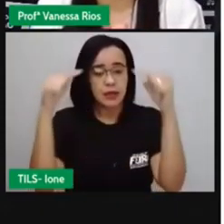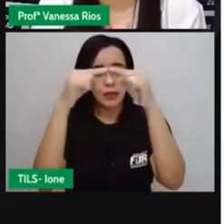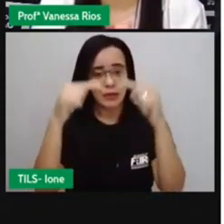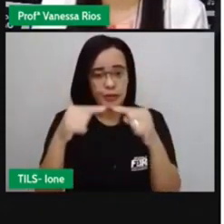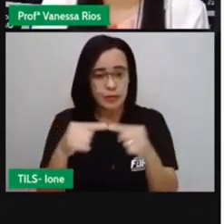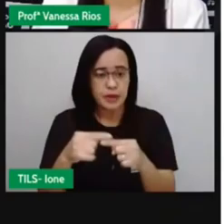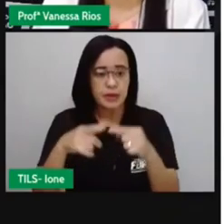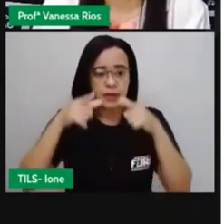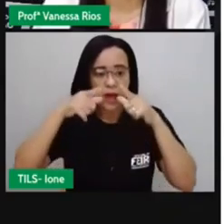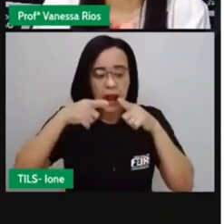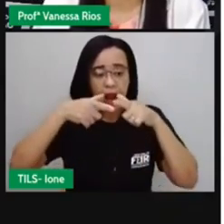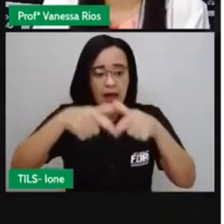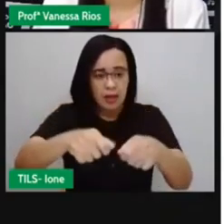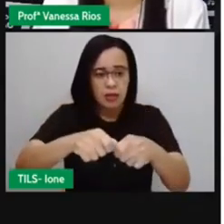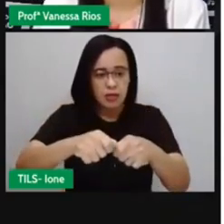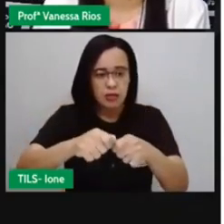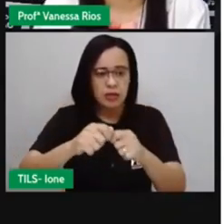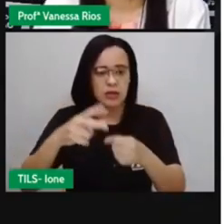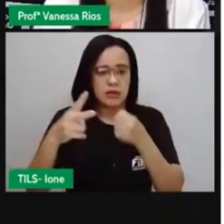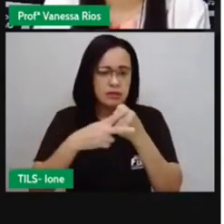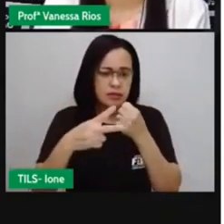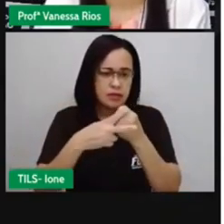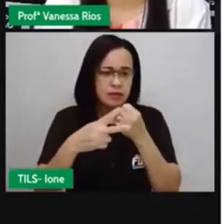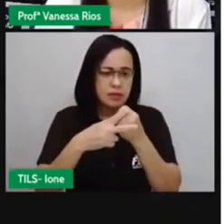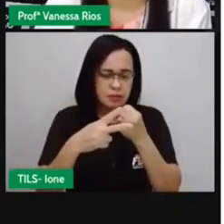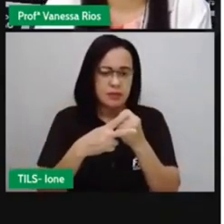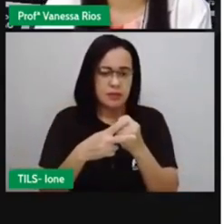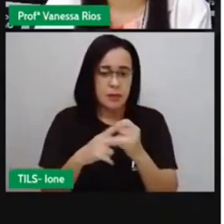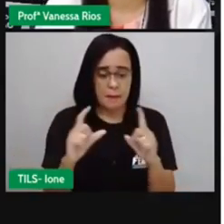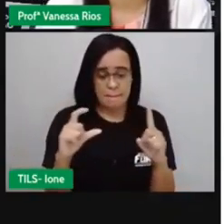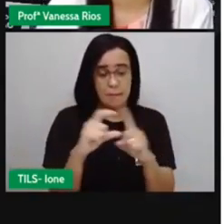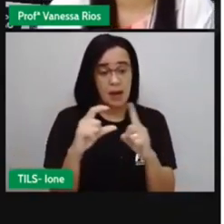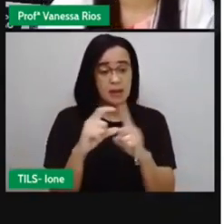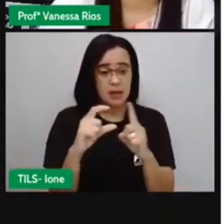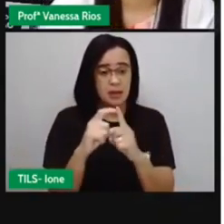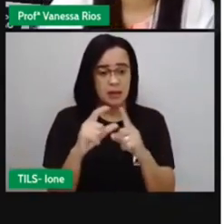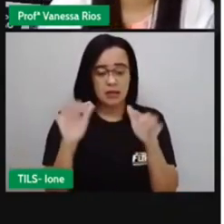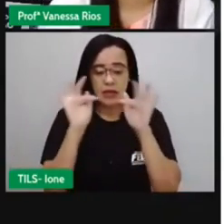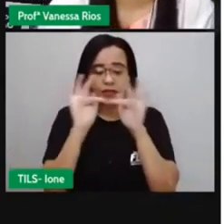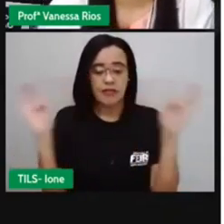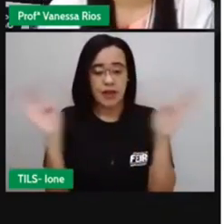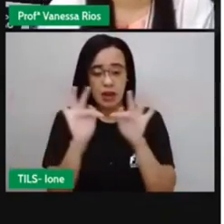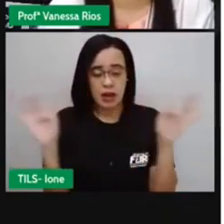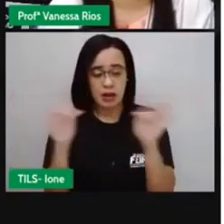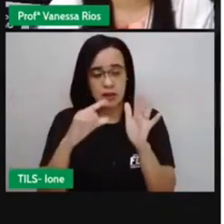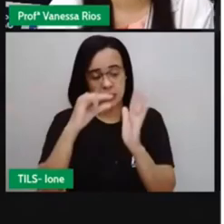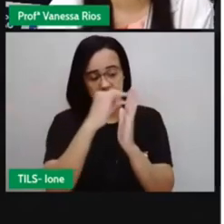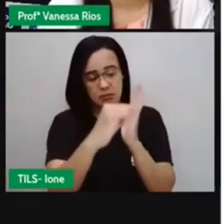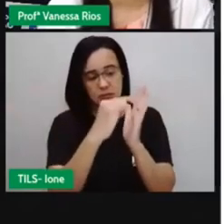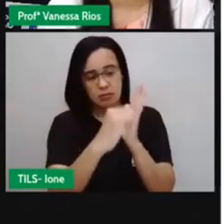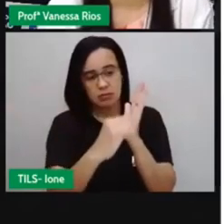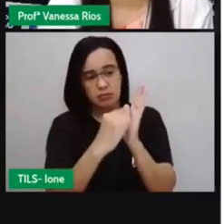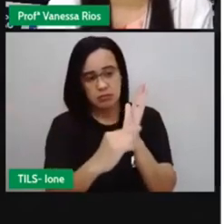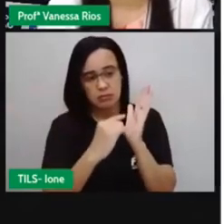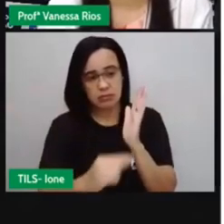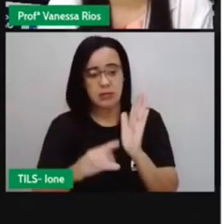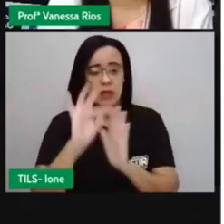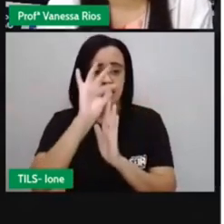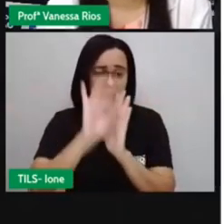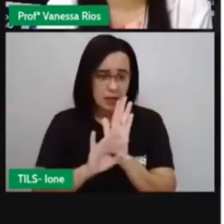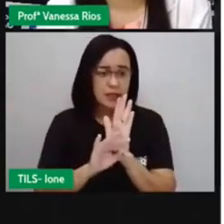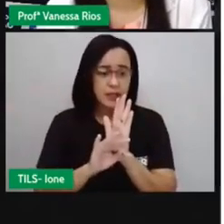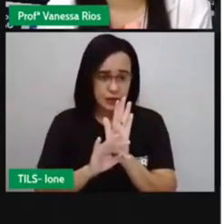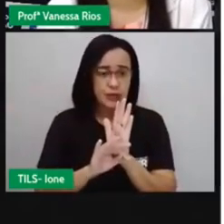formada aí pela junção das letras, das palavras, das frases, dos parágrafos, dos textos, né? Em seus